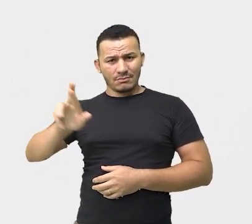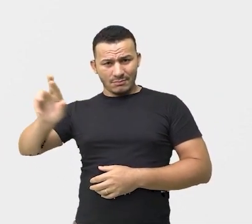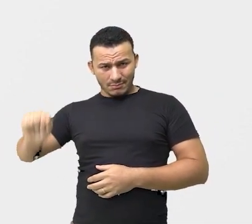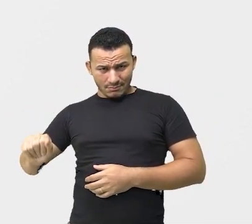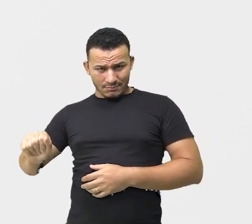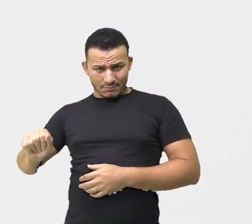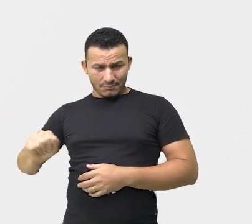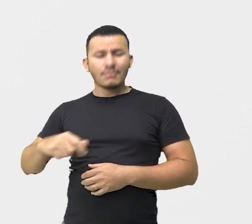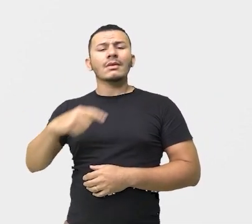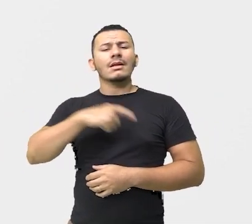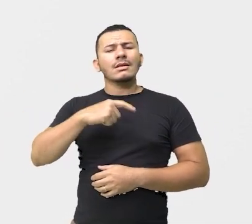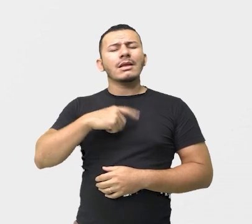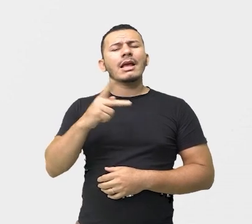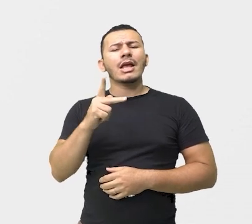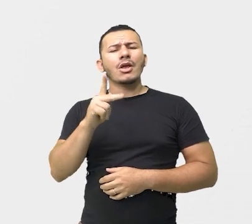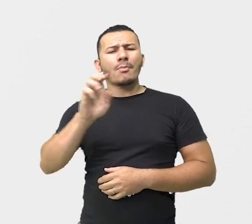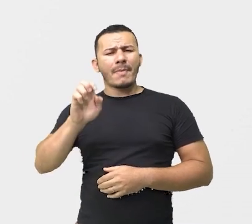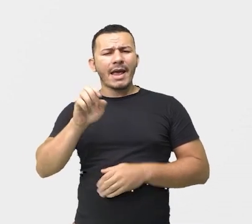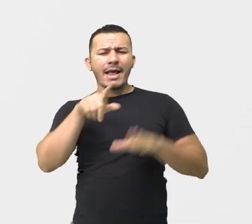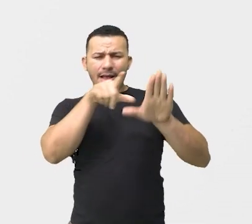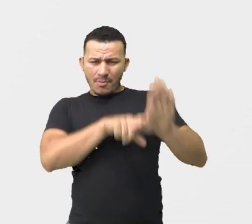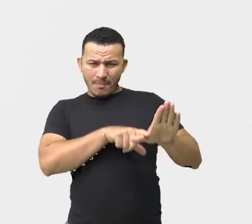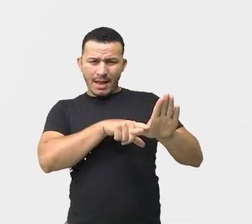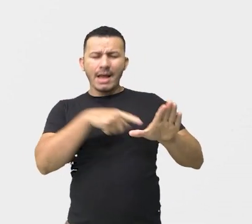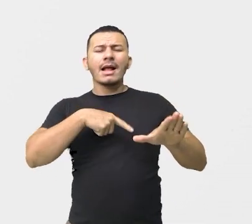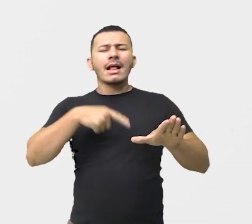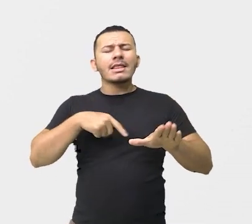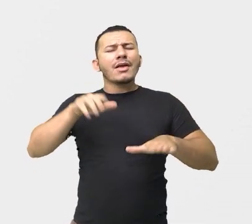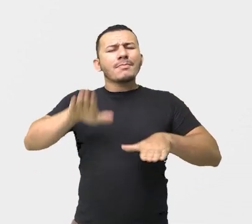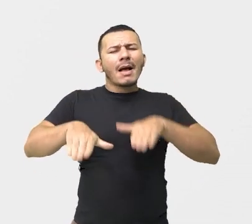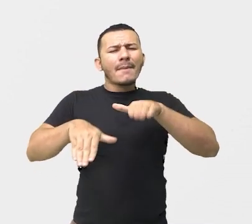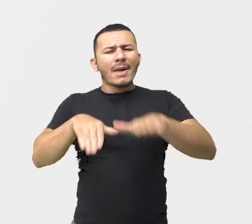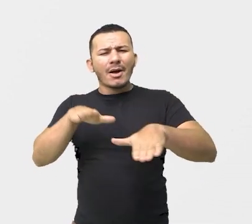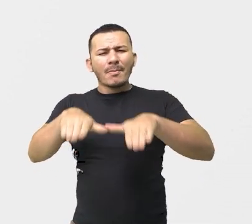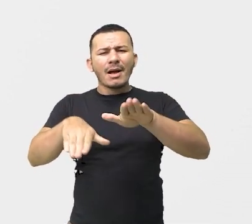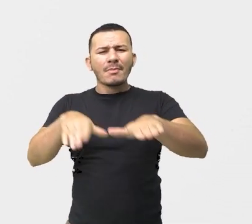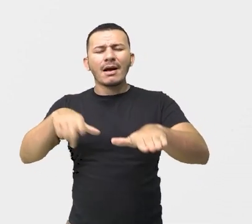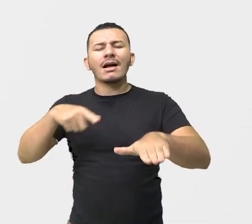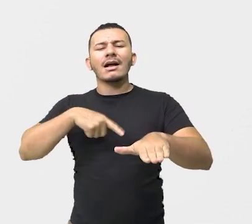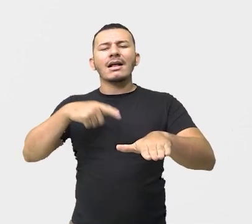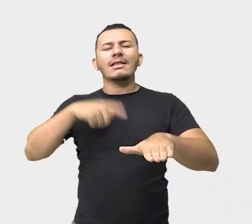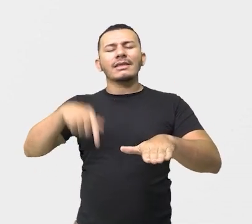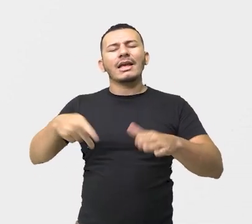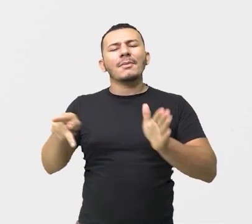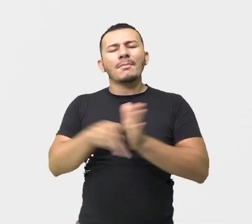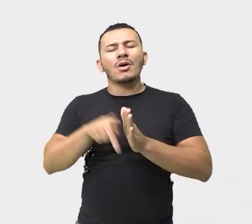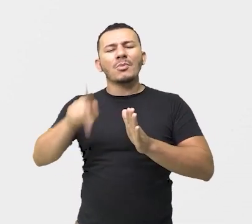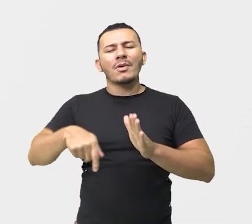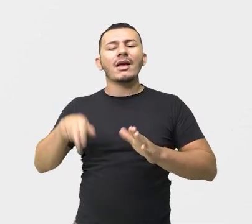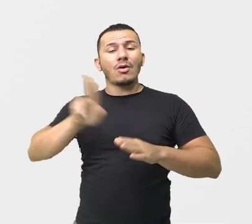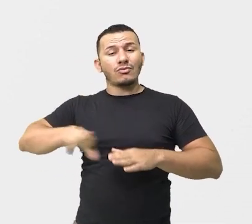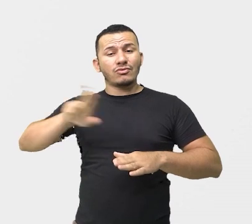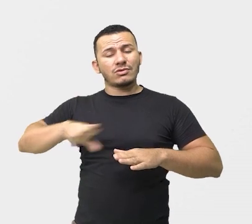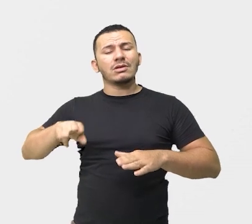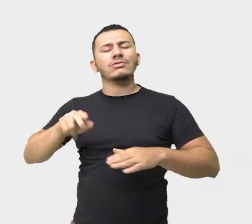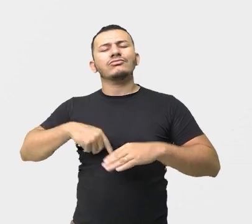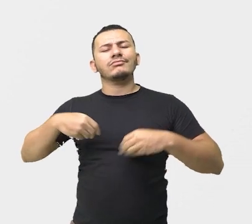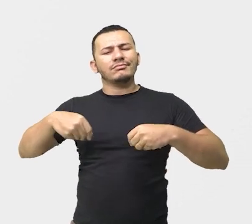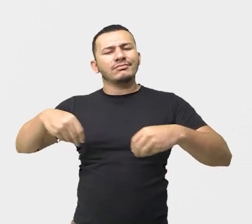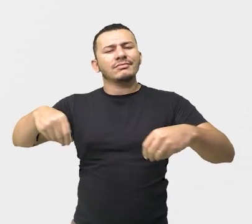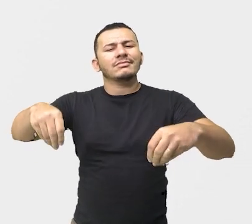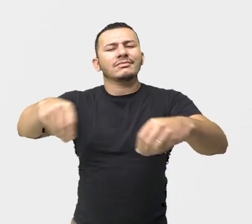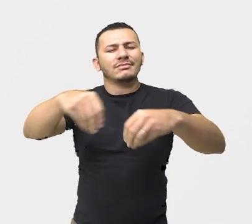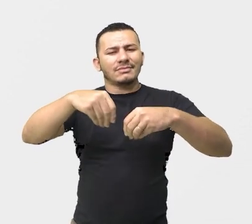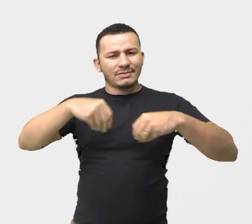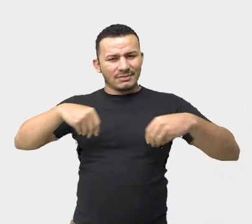gracio e nu, mal roçando, alisava apenas o verde pelúcia que vestia a terra com as